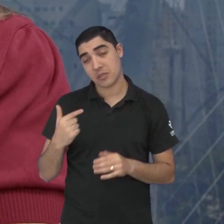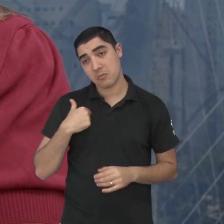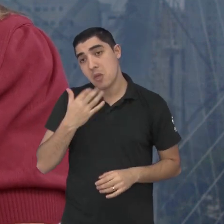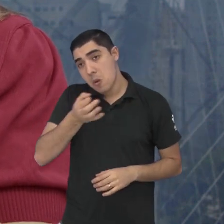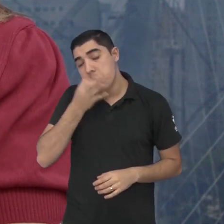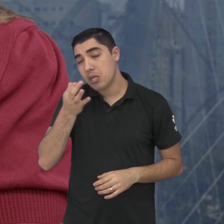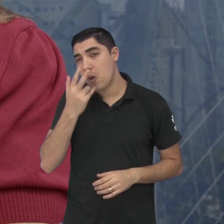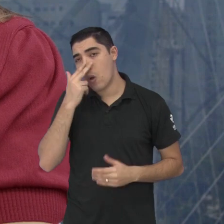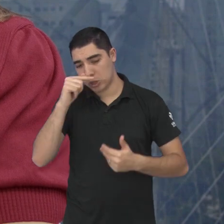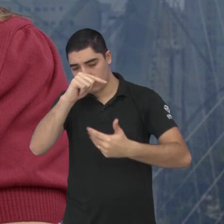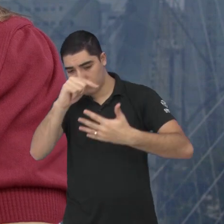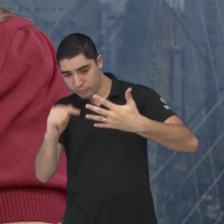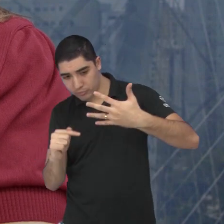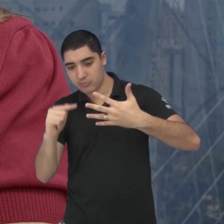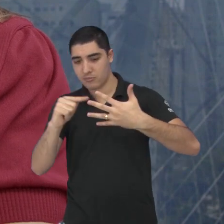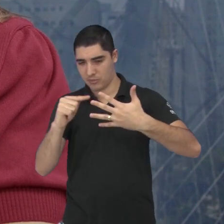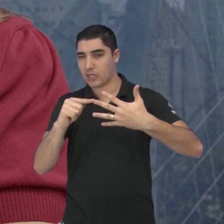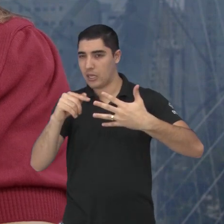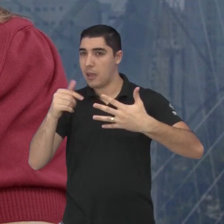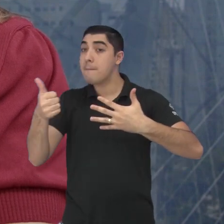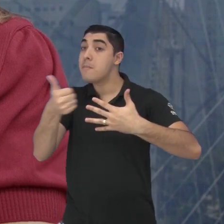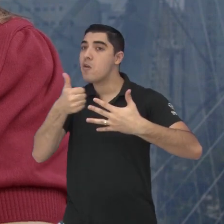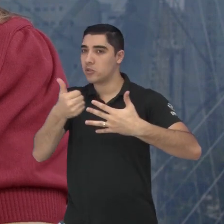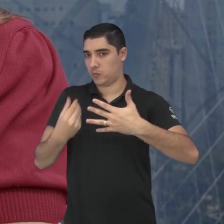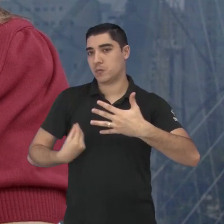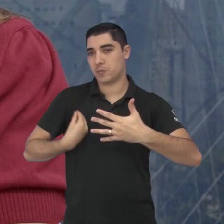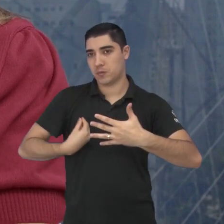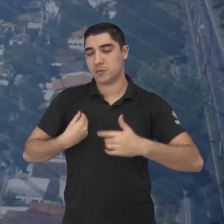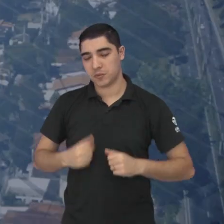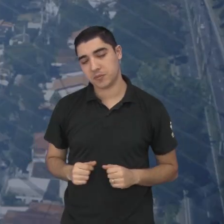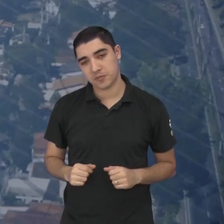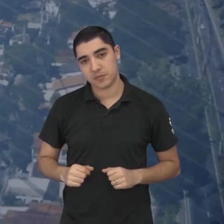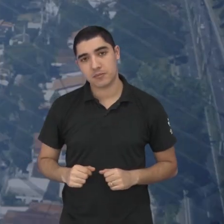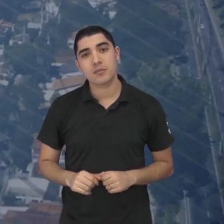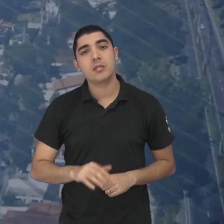Então, pra mim, acho que o que eu destacaria, sem dúvida, é a questão da carreira.